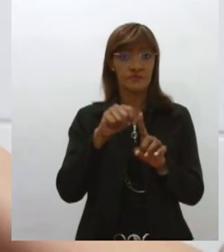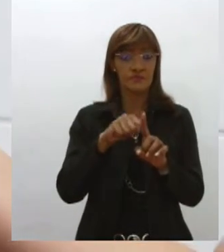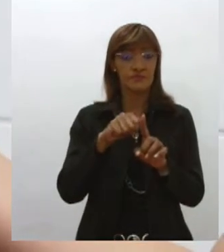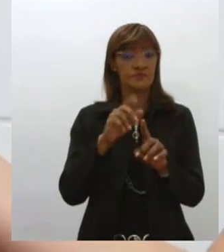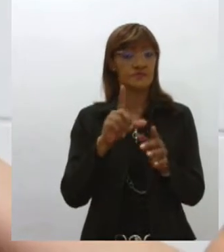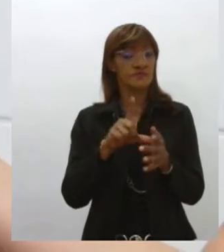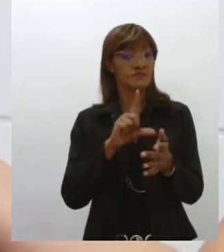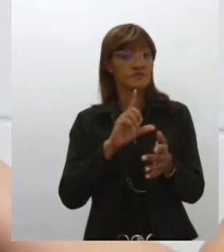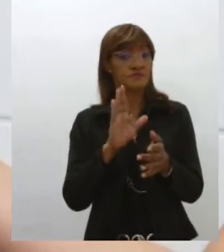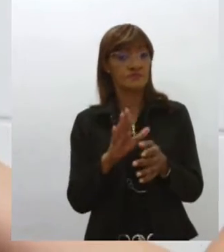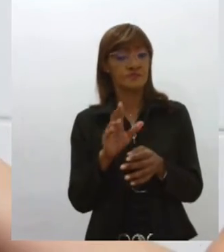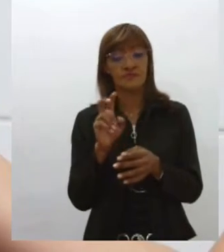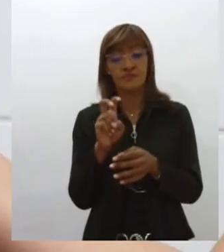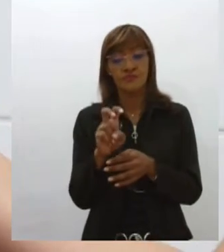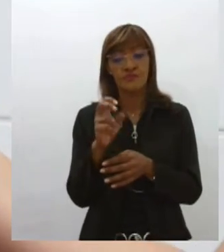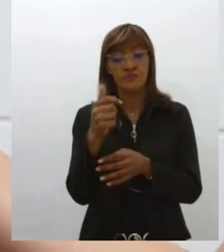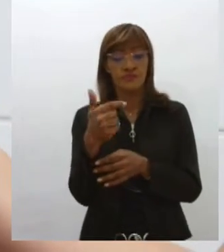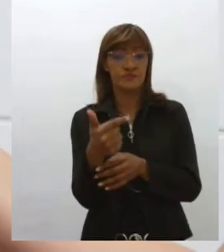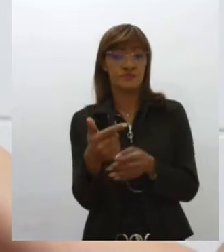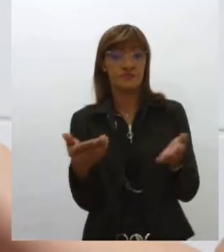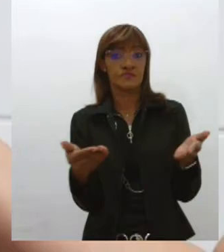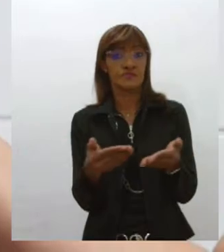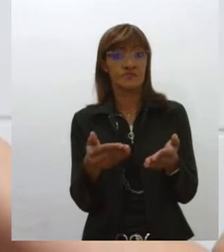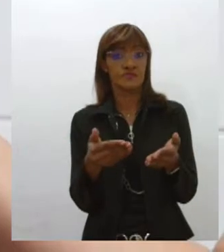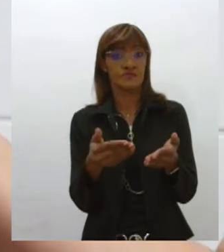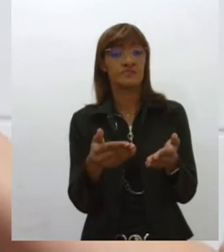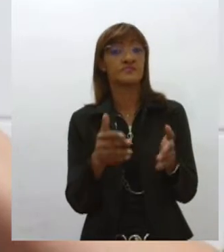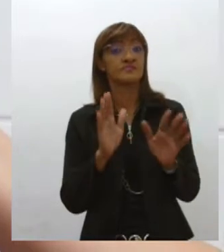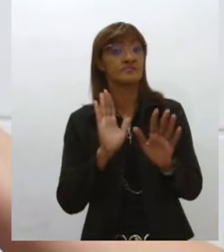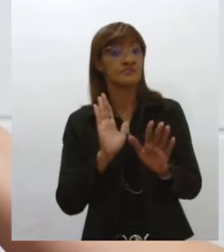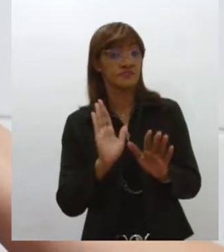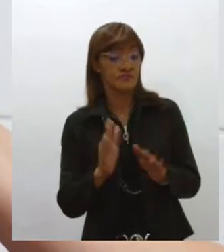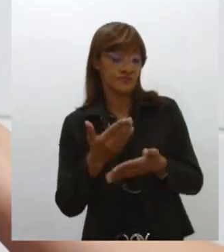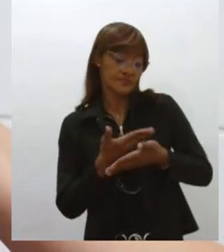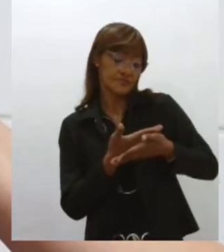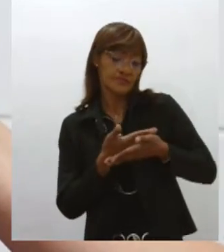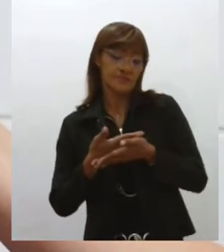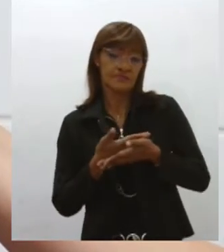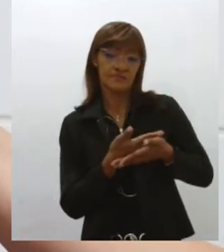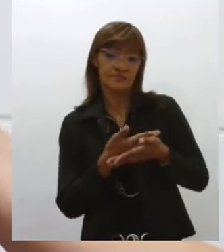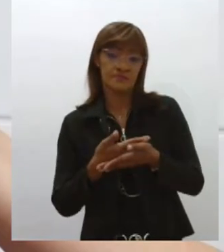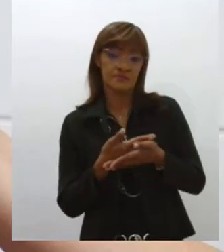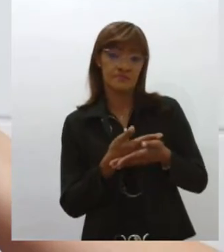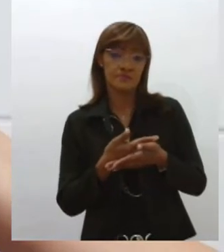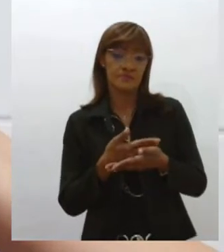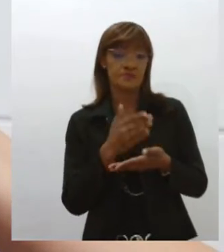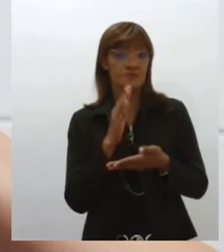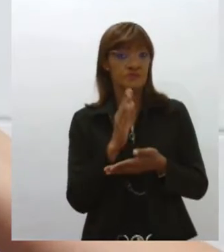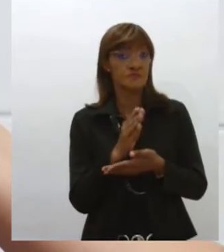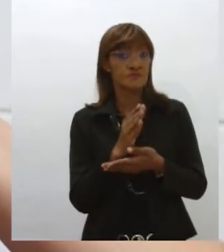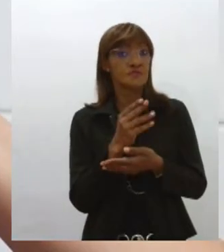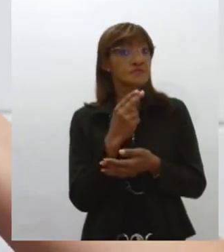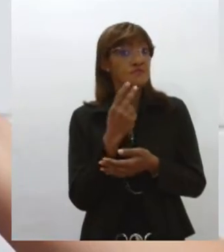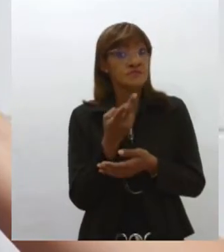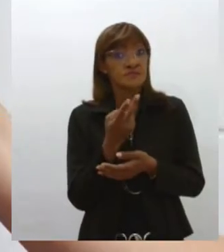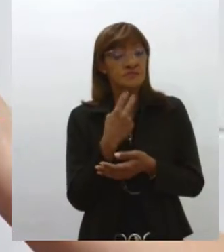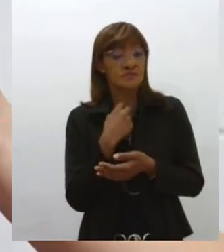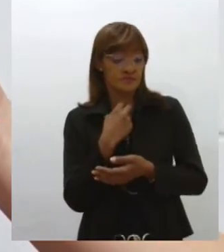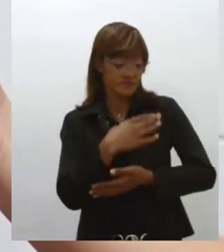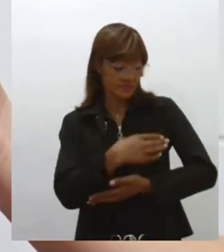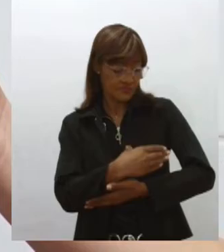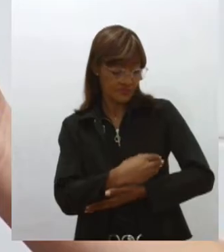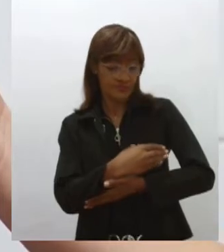52 bebês. Então, esses 52 bebês, na impossibilidade de amamentar no peito da mãe,